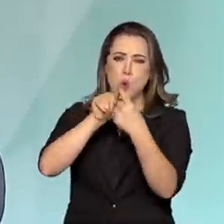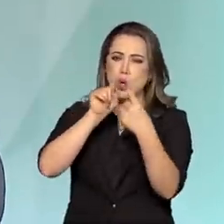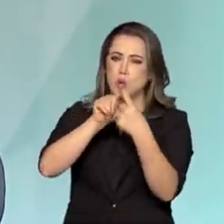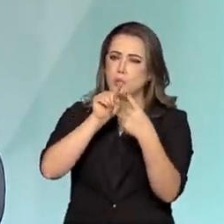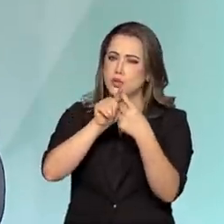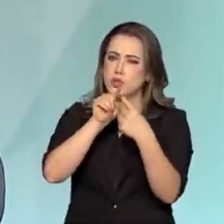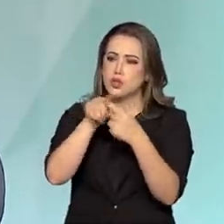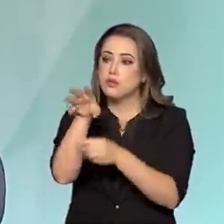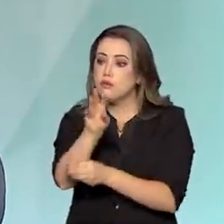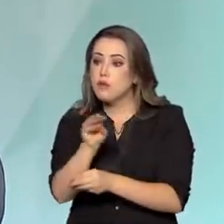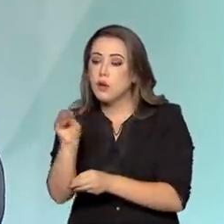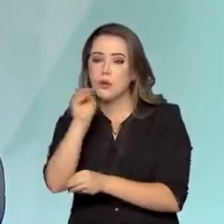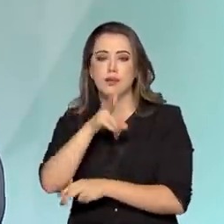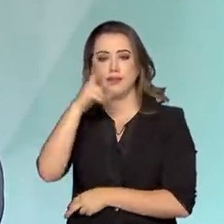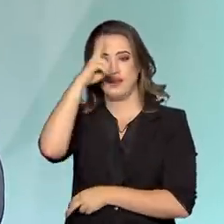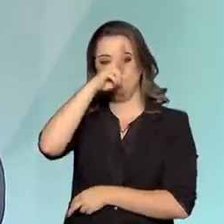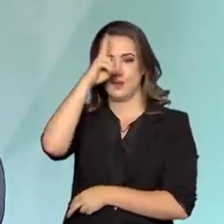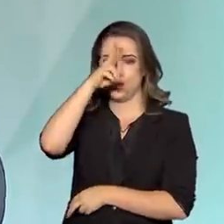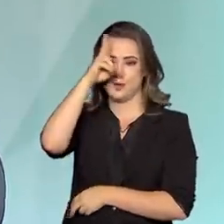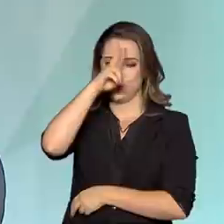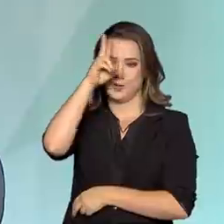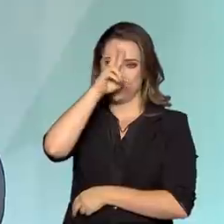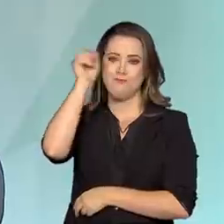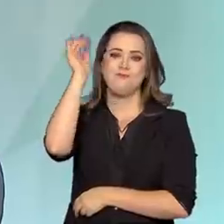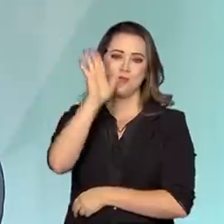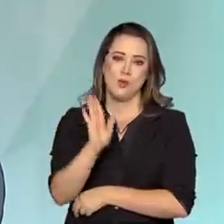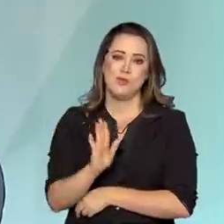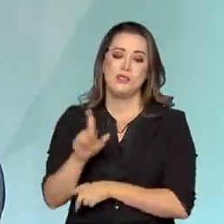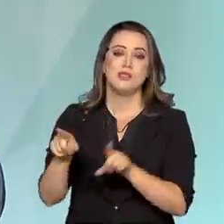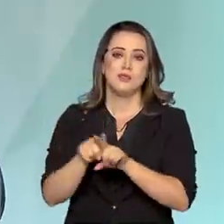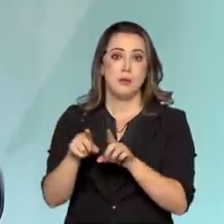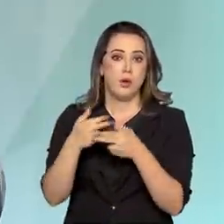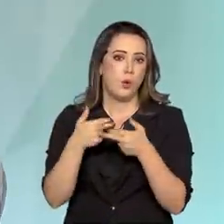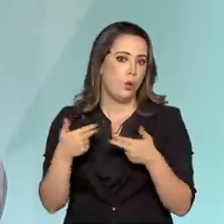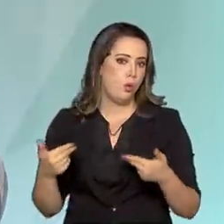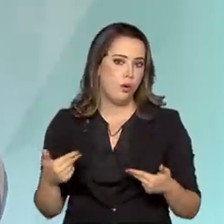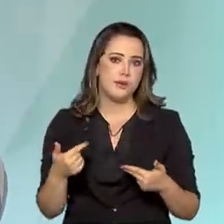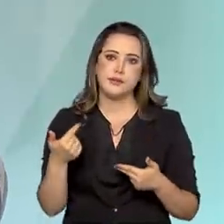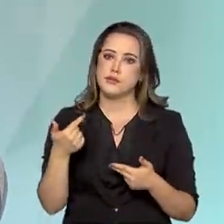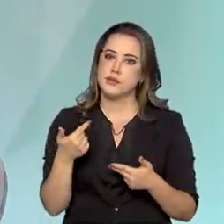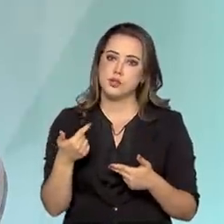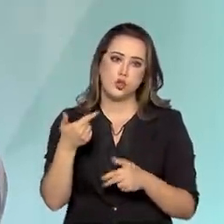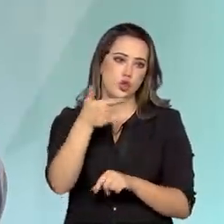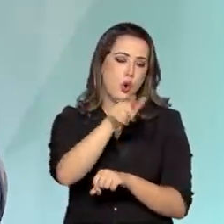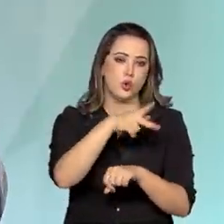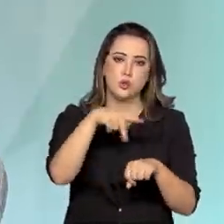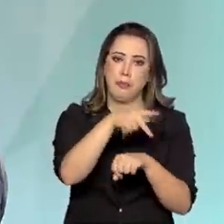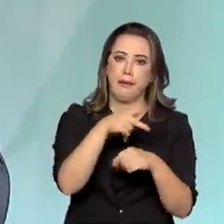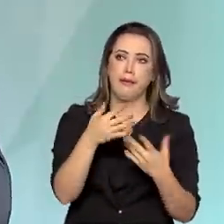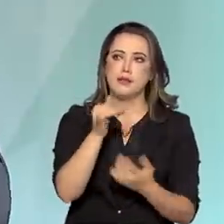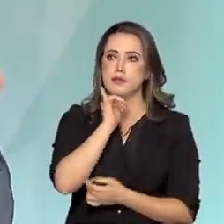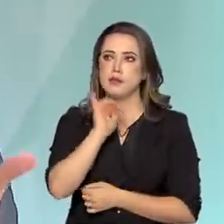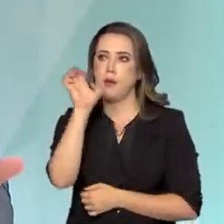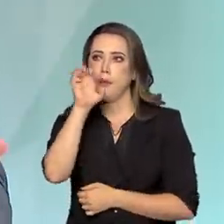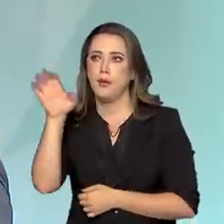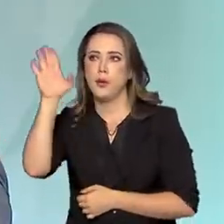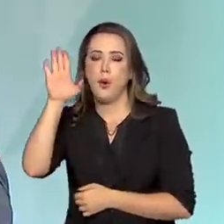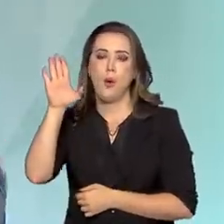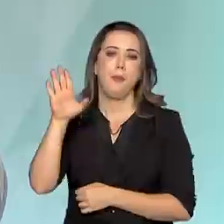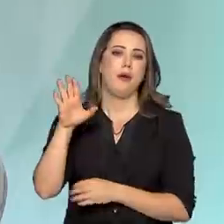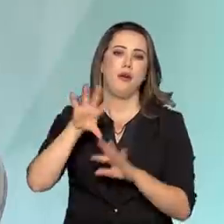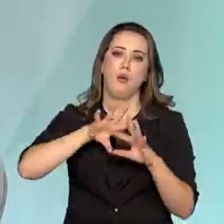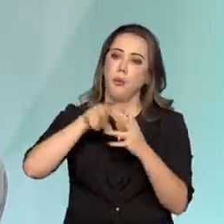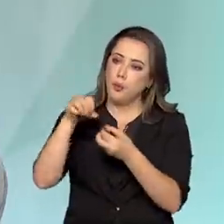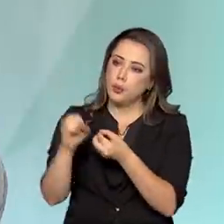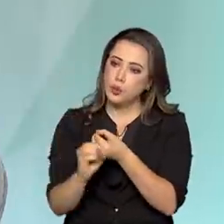brasileira, a memória bibliográfica brasileira, mas não só, ela também tem a função de preservar itens que dizem respeito ao mundo europeu e ocidental como um